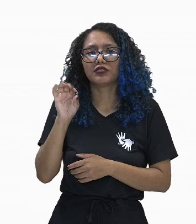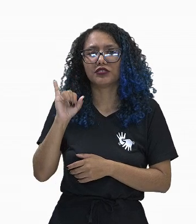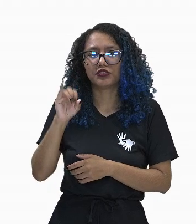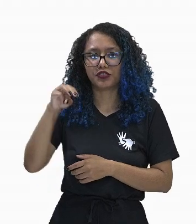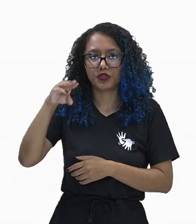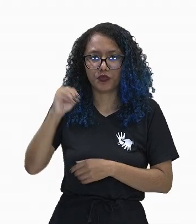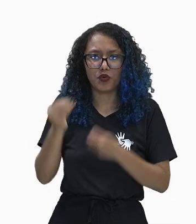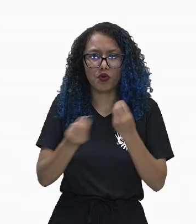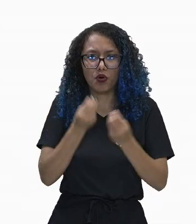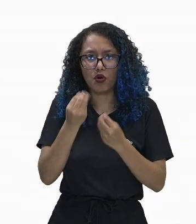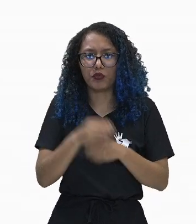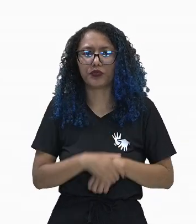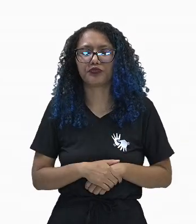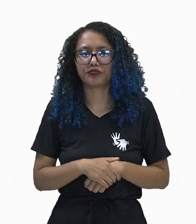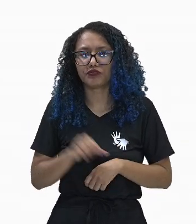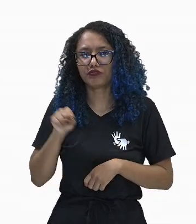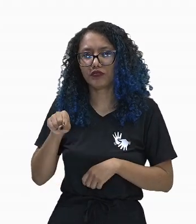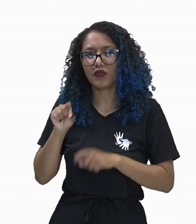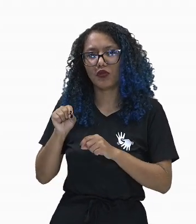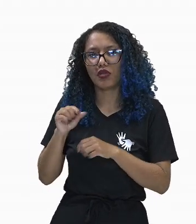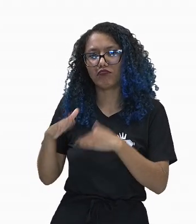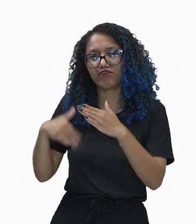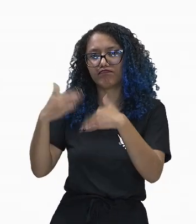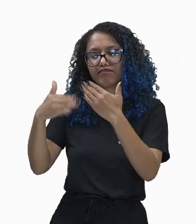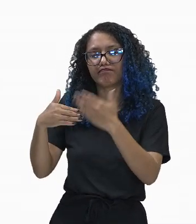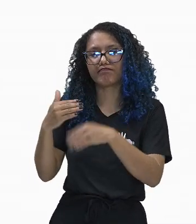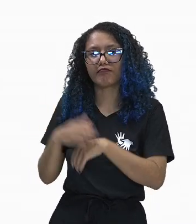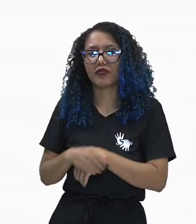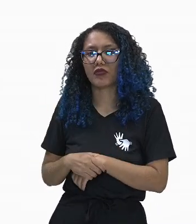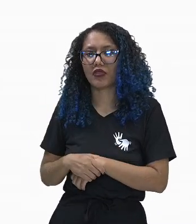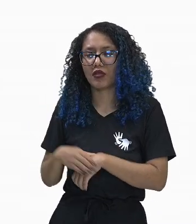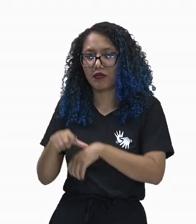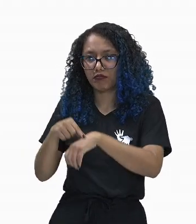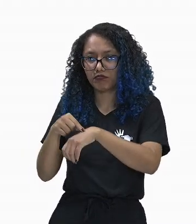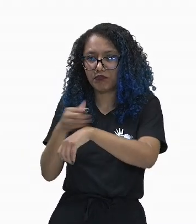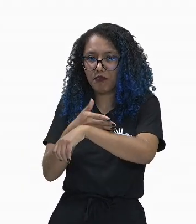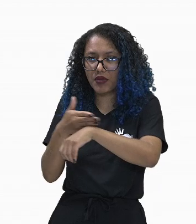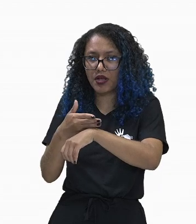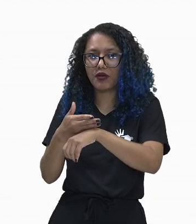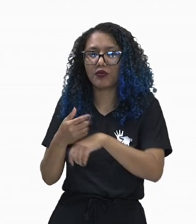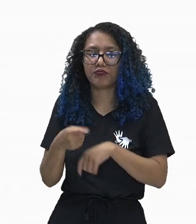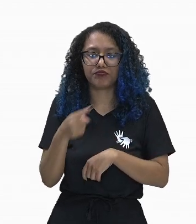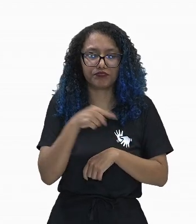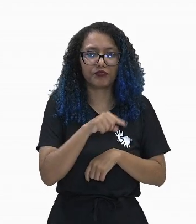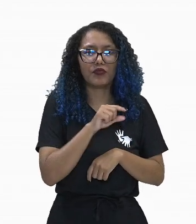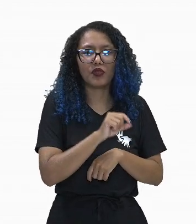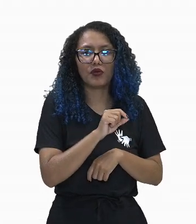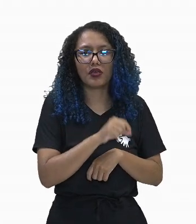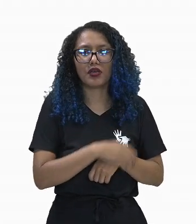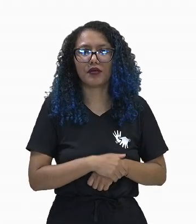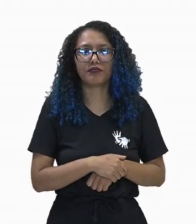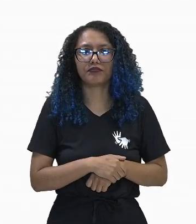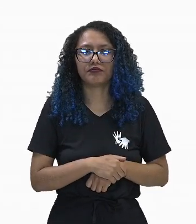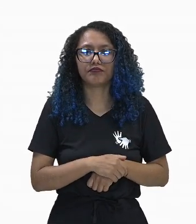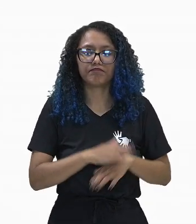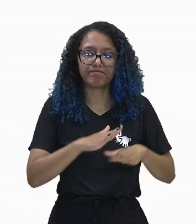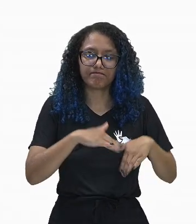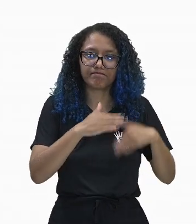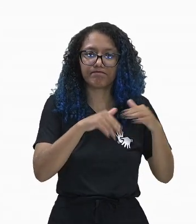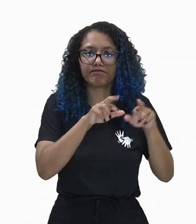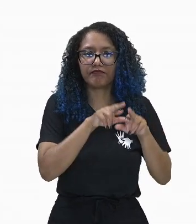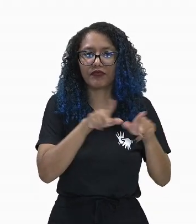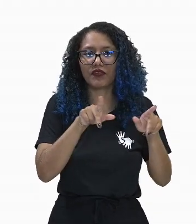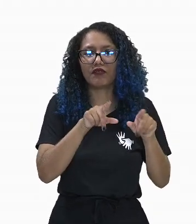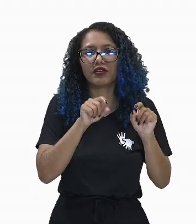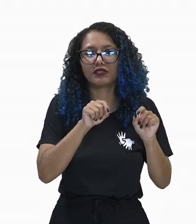responsável pelo desenvolvimento dos linfócitos e no sistema imunológico, os linfócitos T amadurecem e se